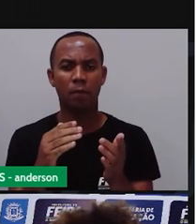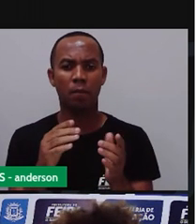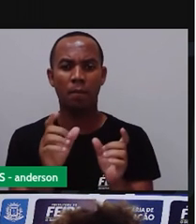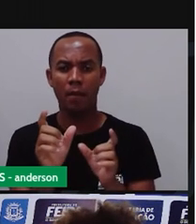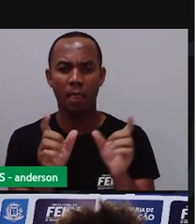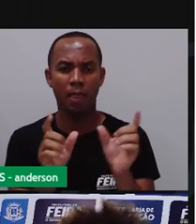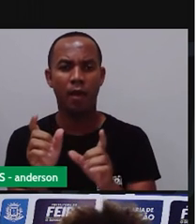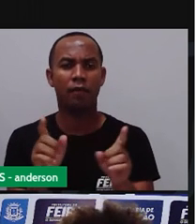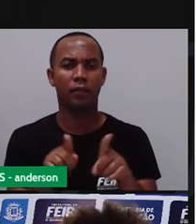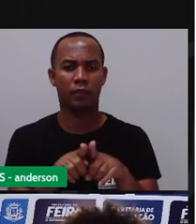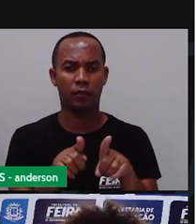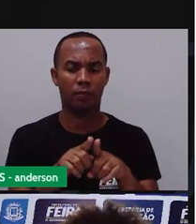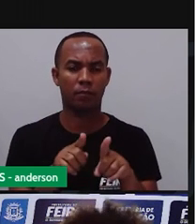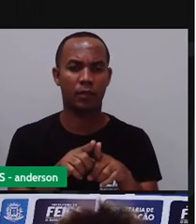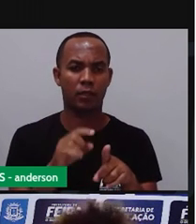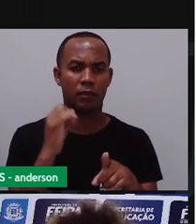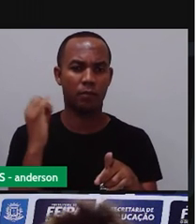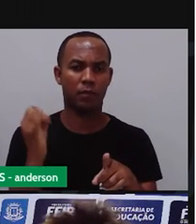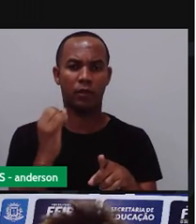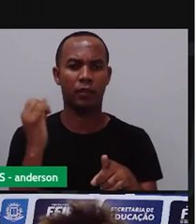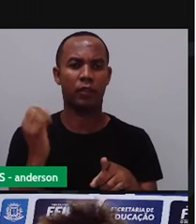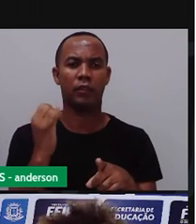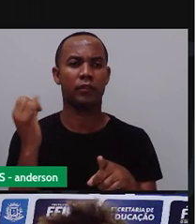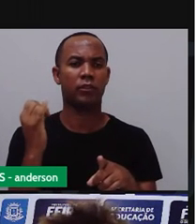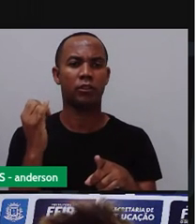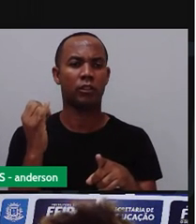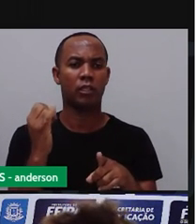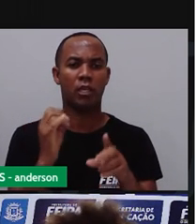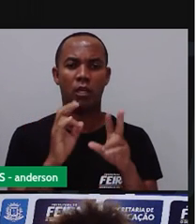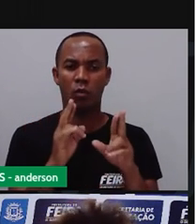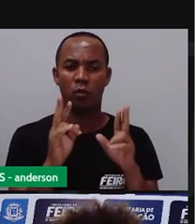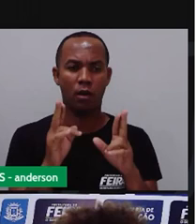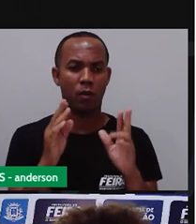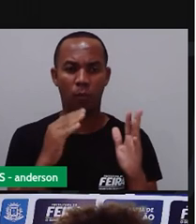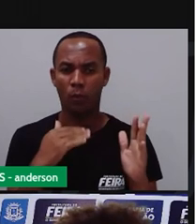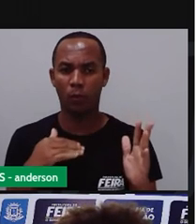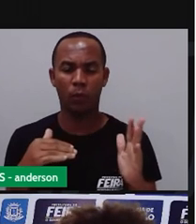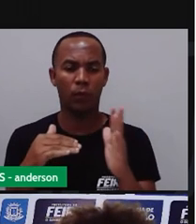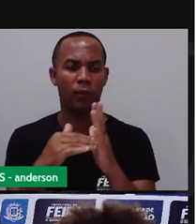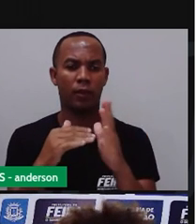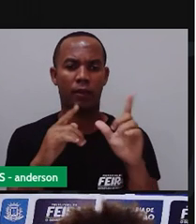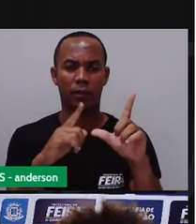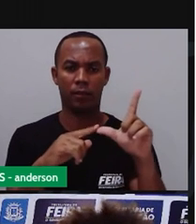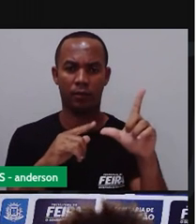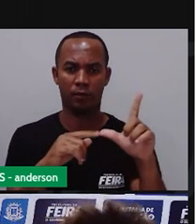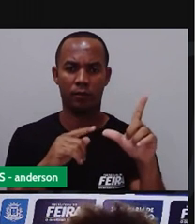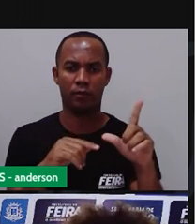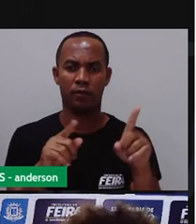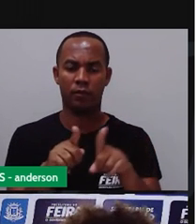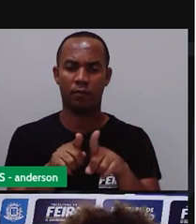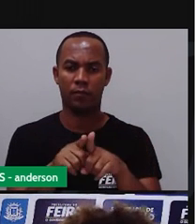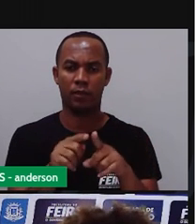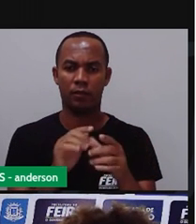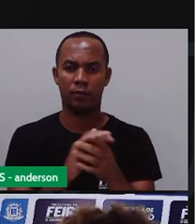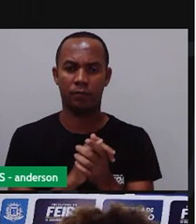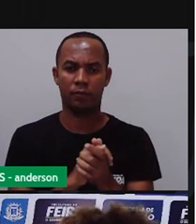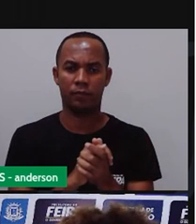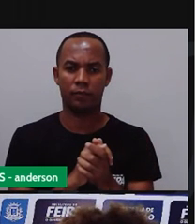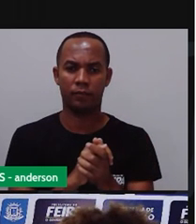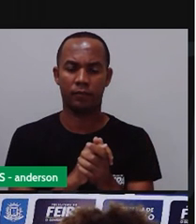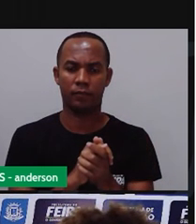muito importante Uma letra tão importante como todas as outras do alfabeto Vamos lá